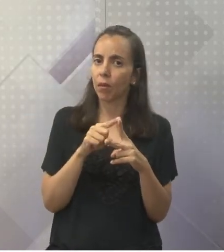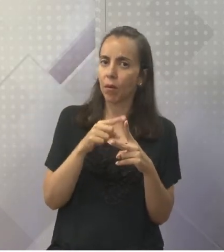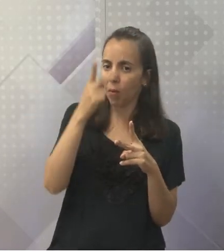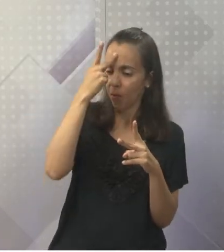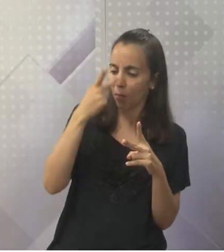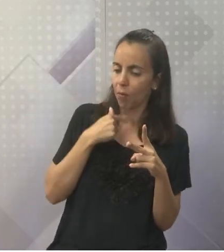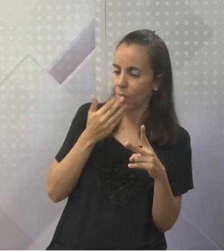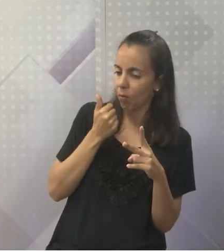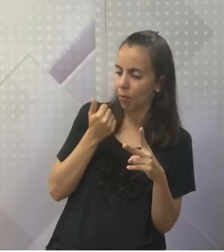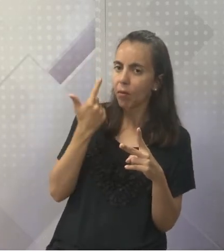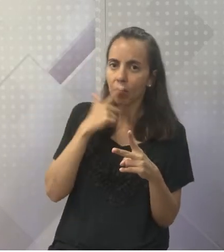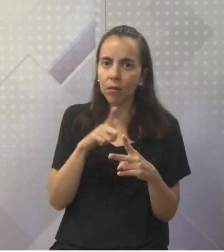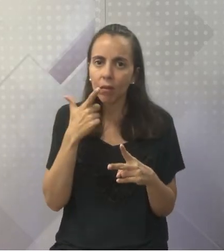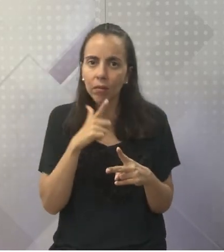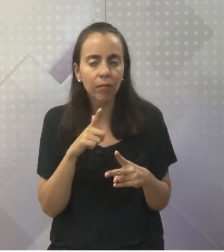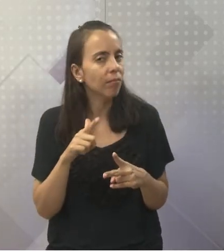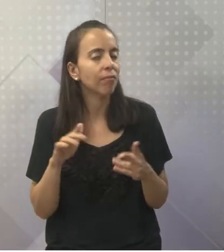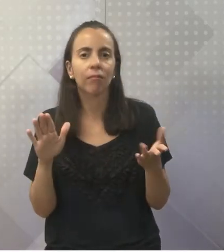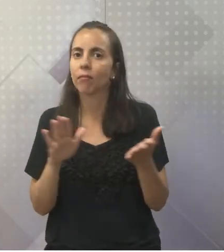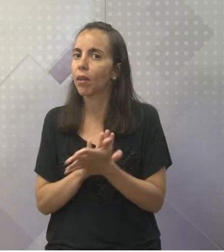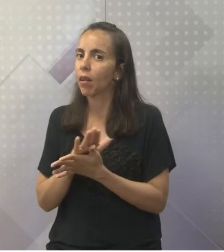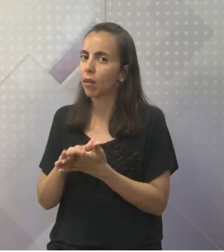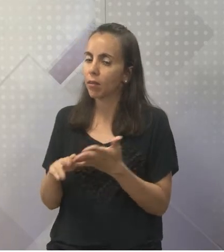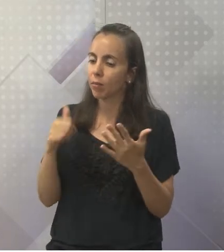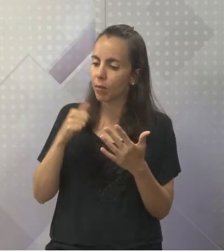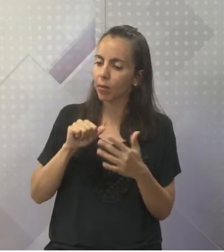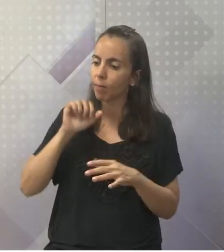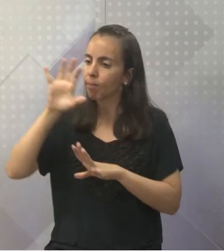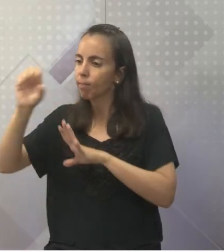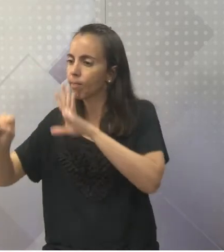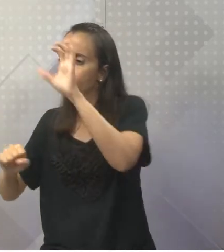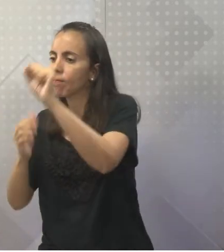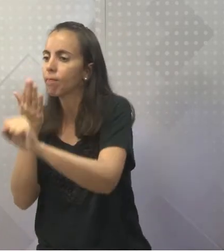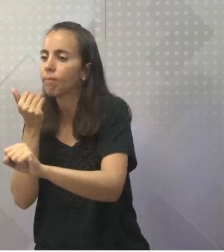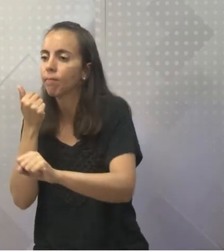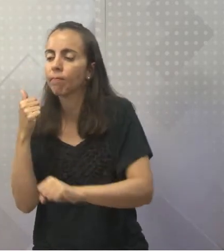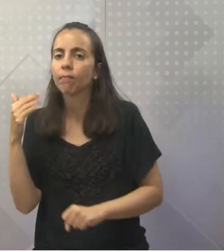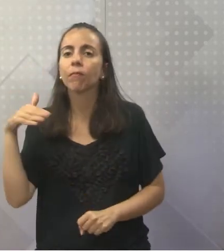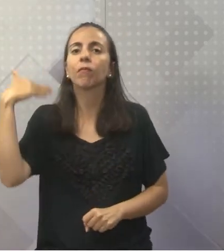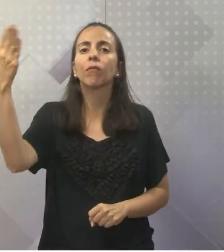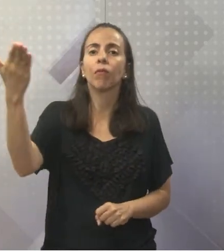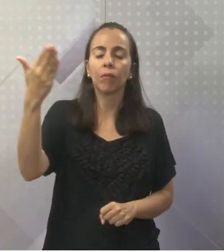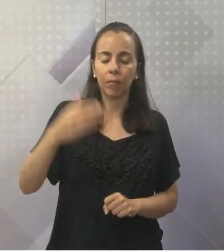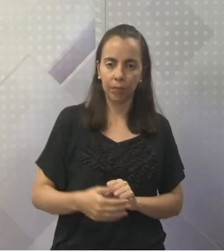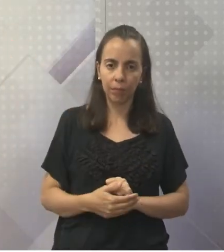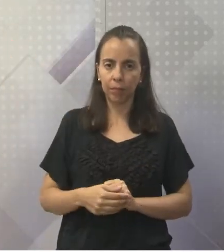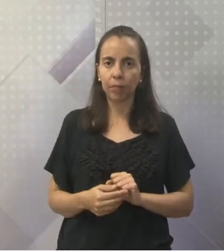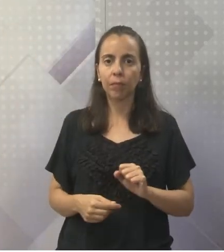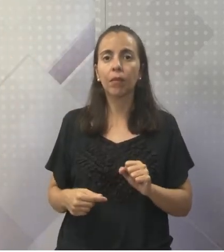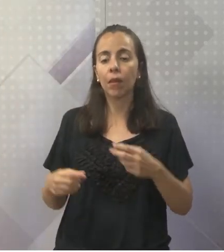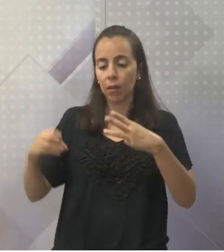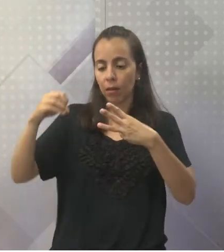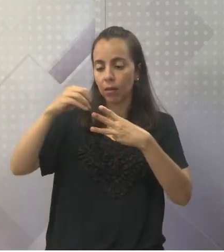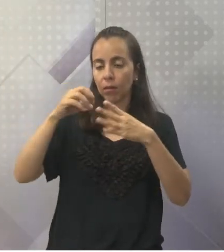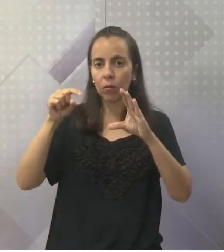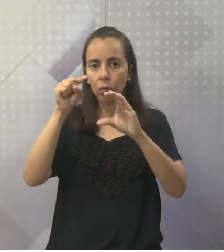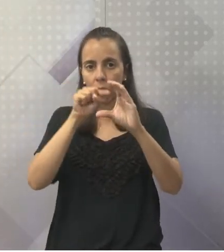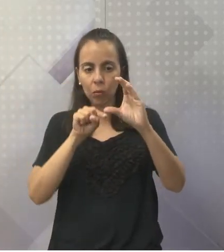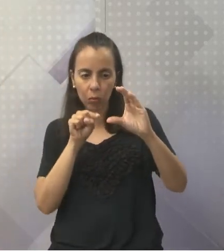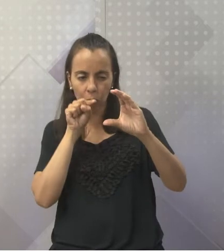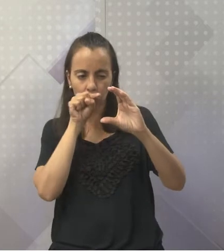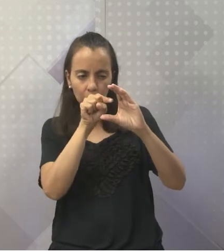Claro que não, você sabe. São heterótrofos. Em relação ao núcleo? Animais.